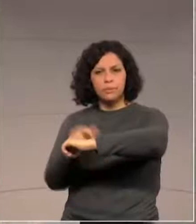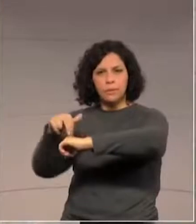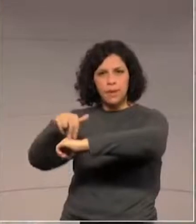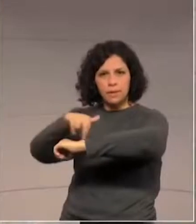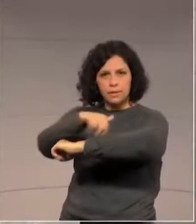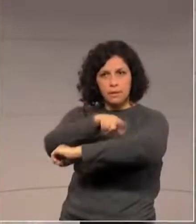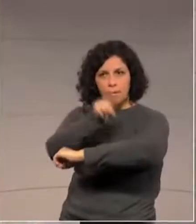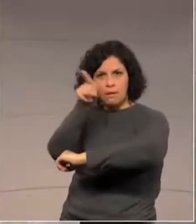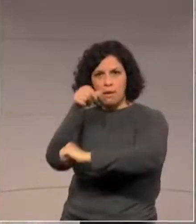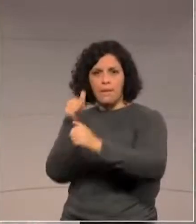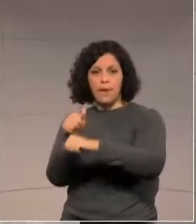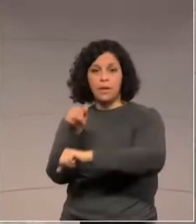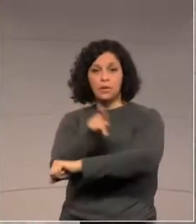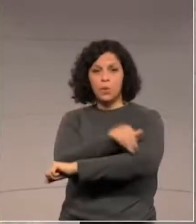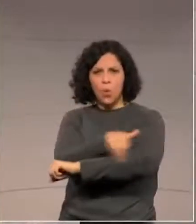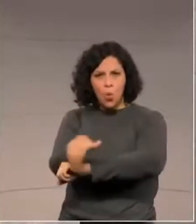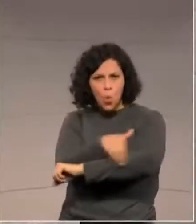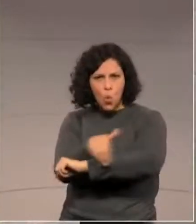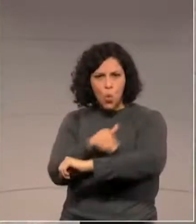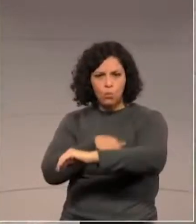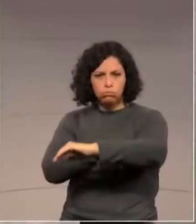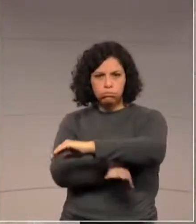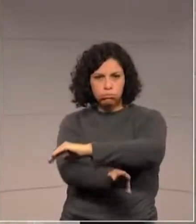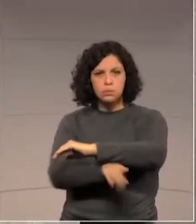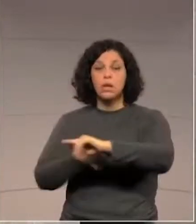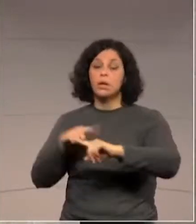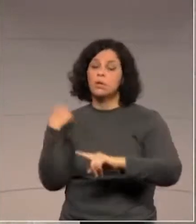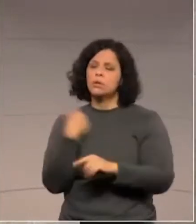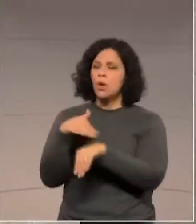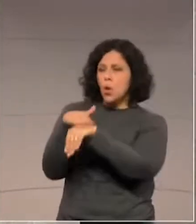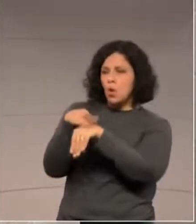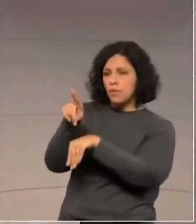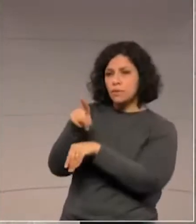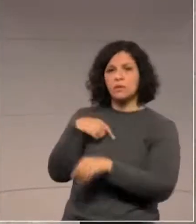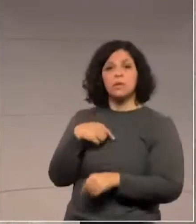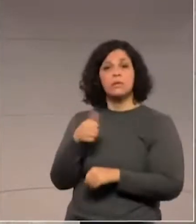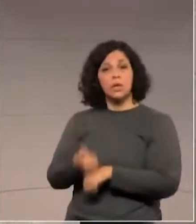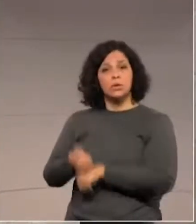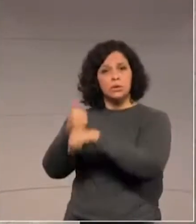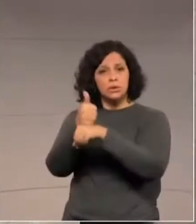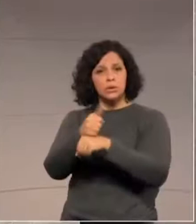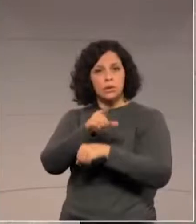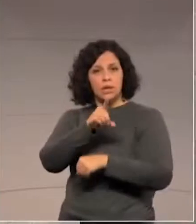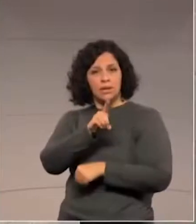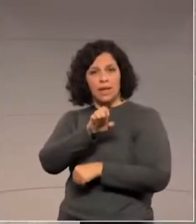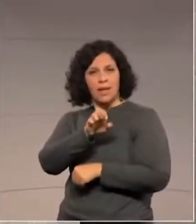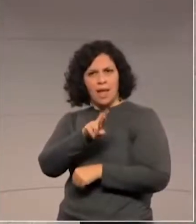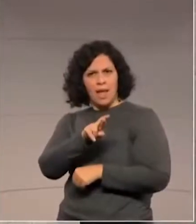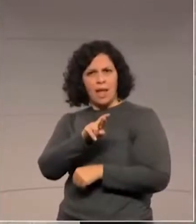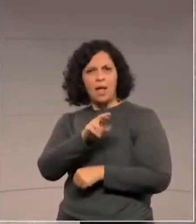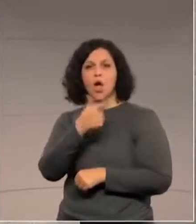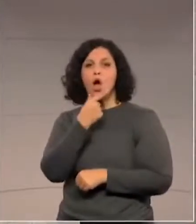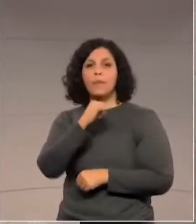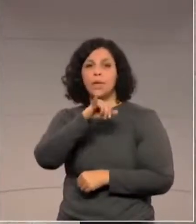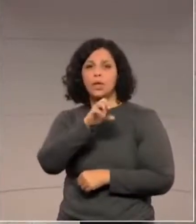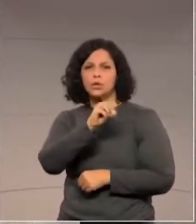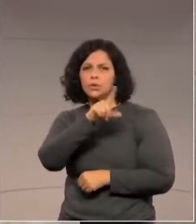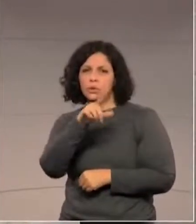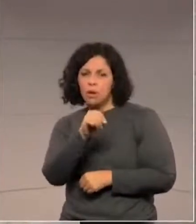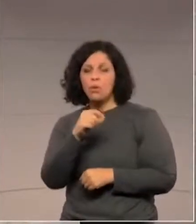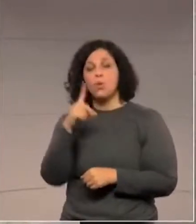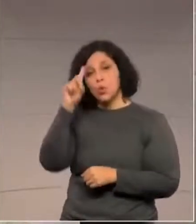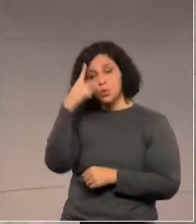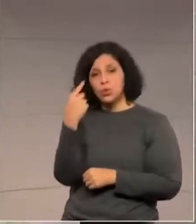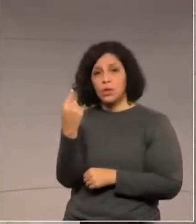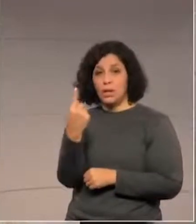passarela. E em conversa com o diretor do DER, João Alfredo Zampieri, ainda